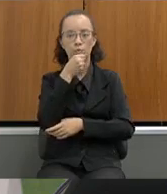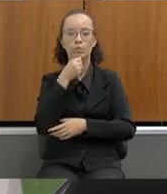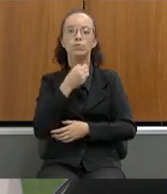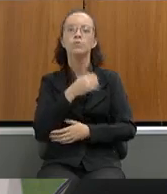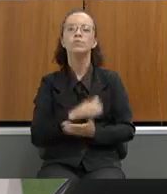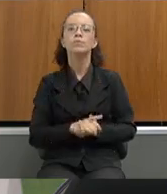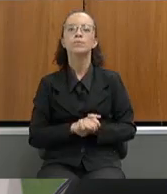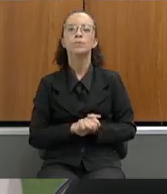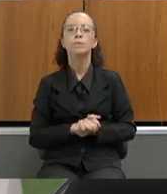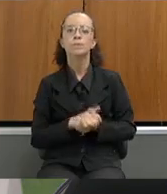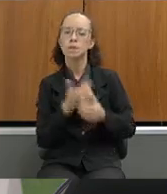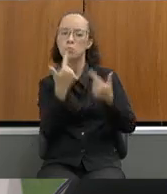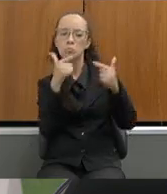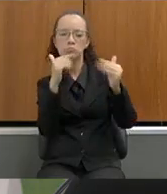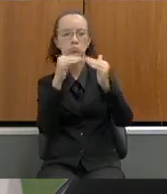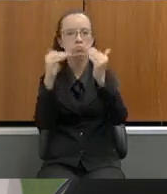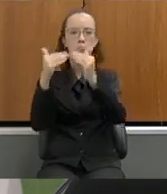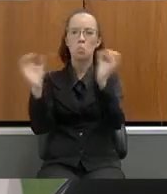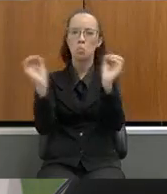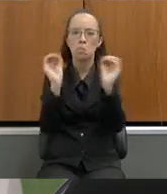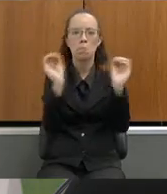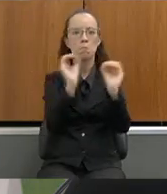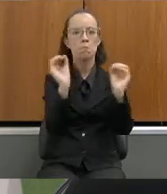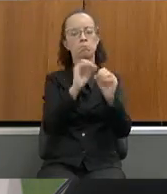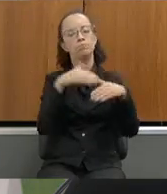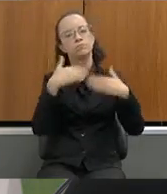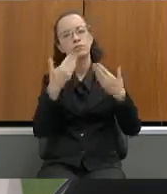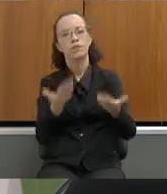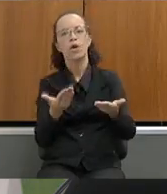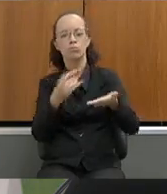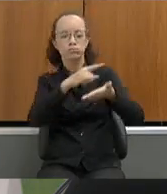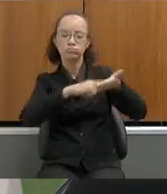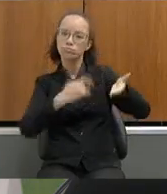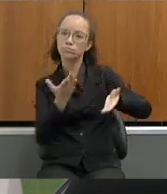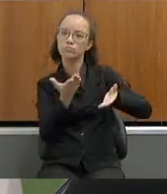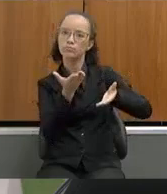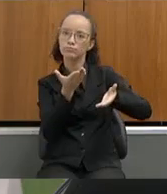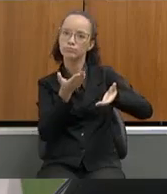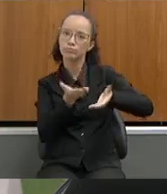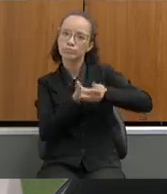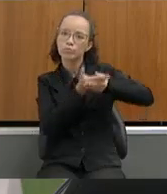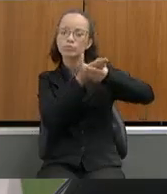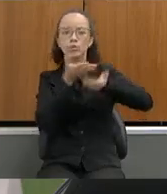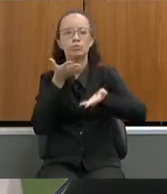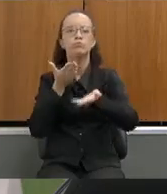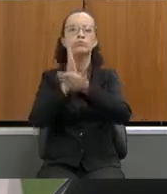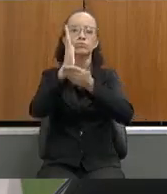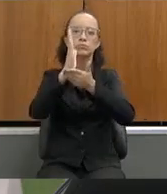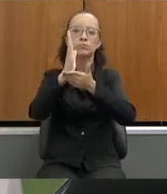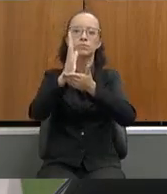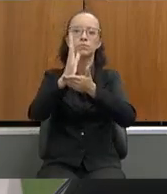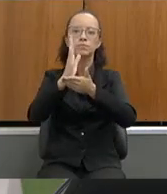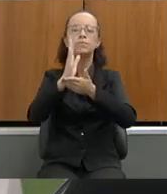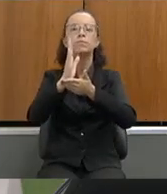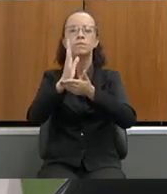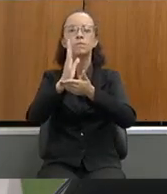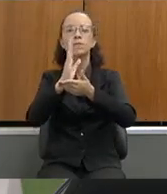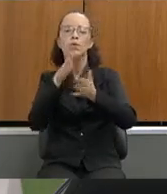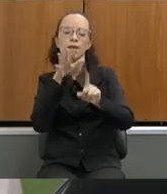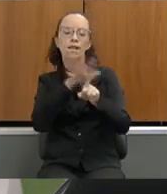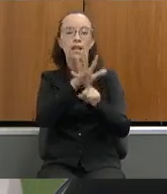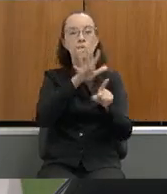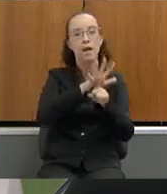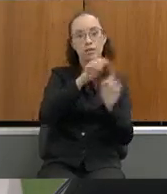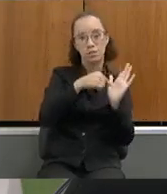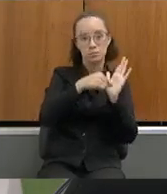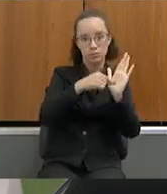não havendo manifestação em contrário os requerimentos estão aprovados os requerimentos eles dão conta das demandas que foram